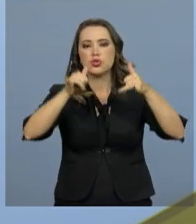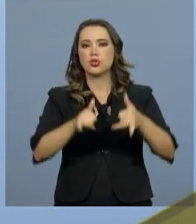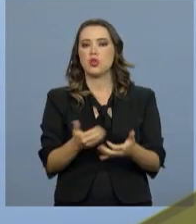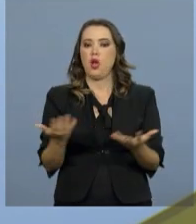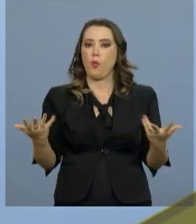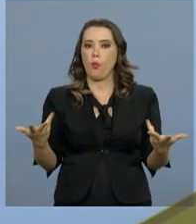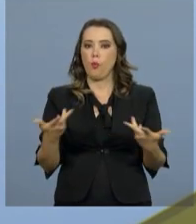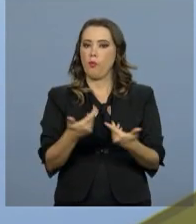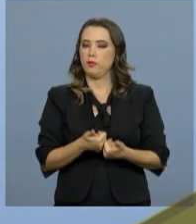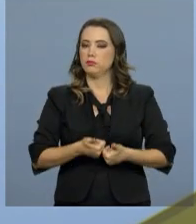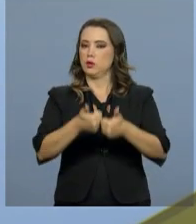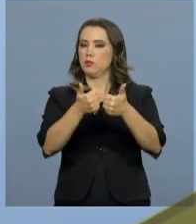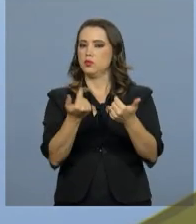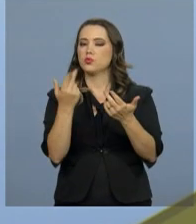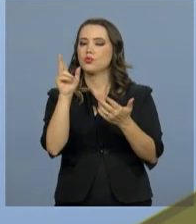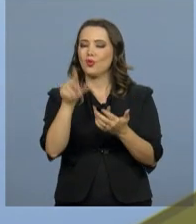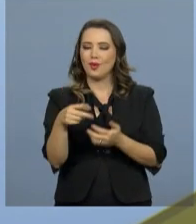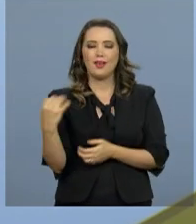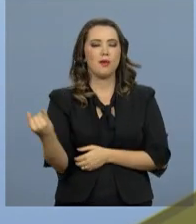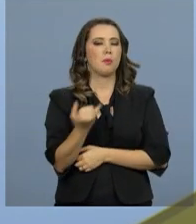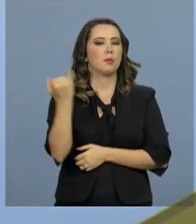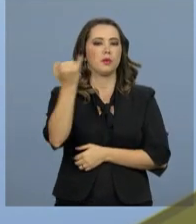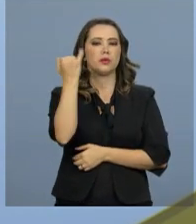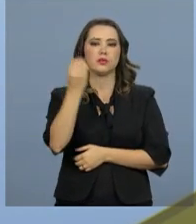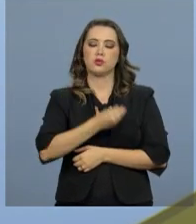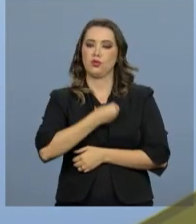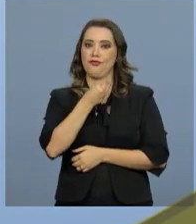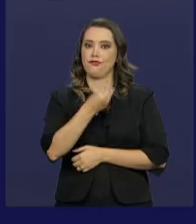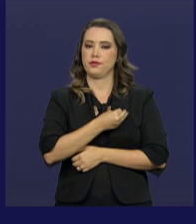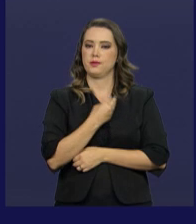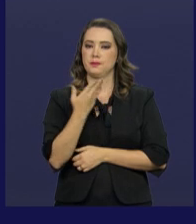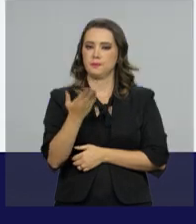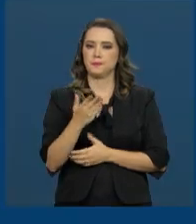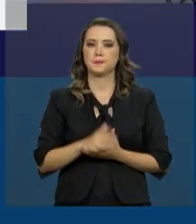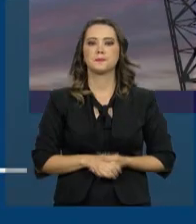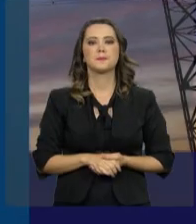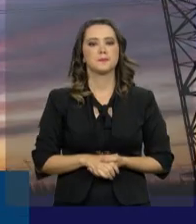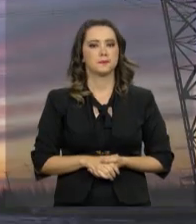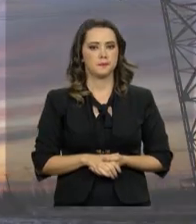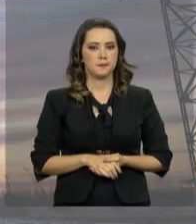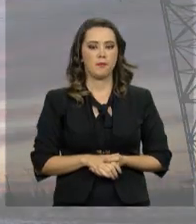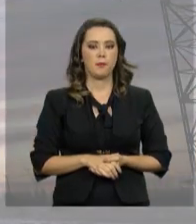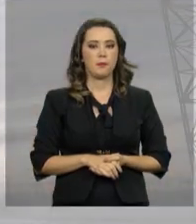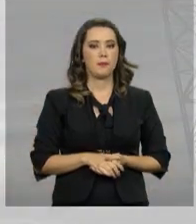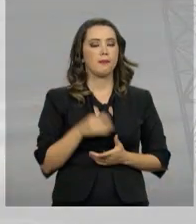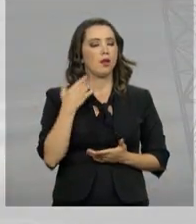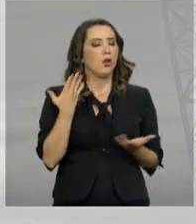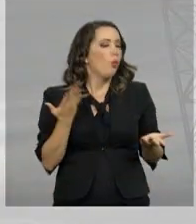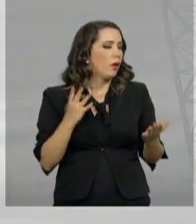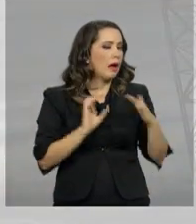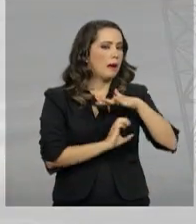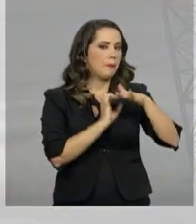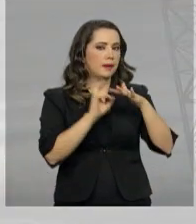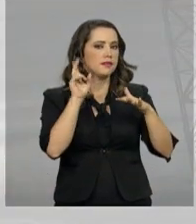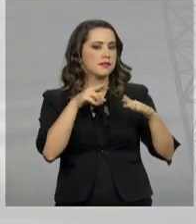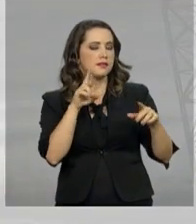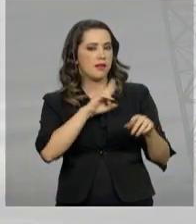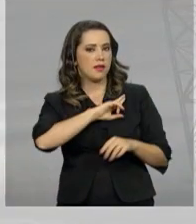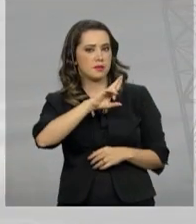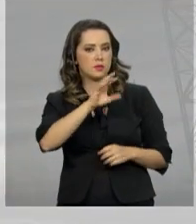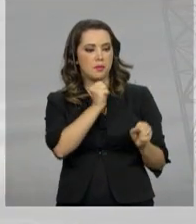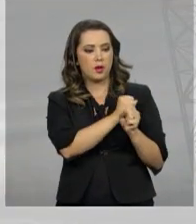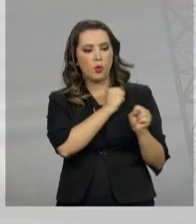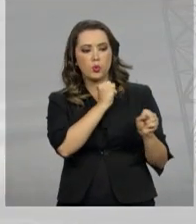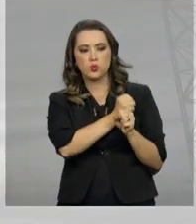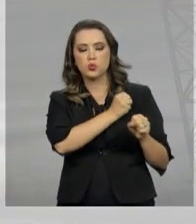de um bem que é essencial à vida das pessoas. As empresas serão responsáveis pela construção e operação